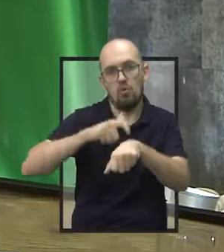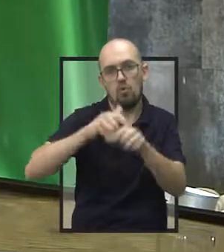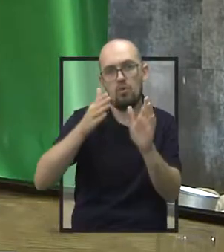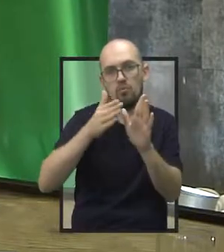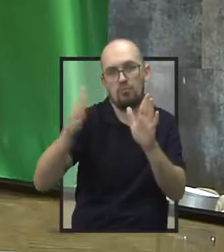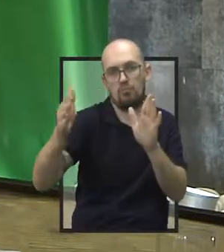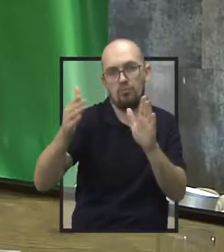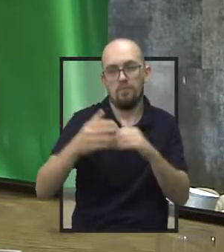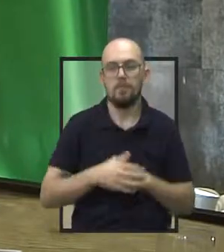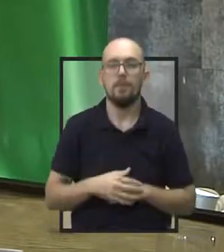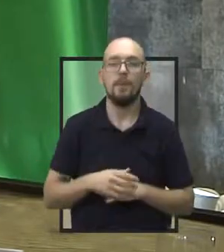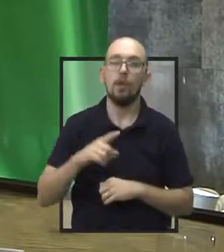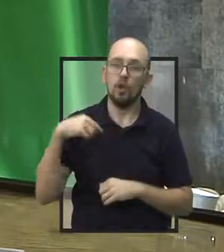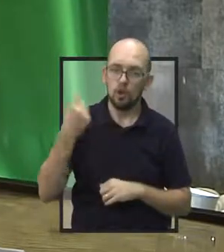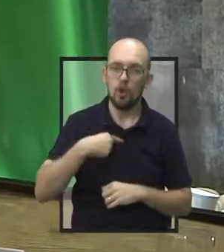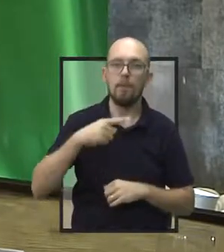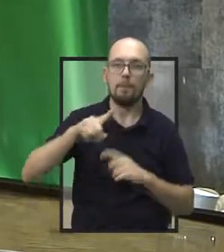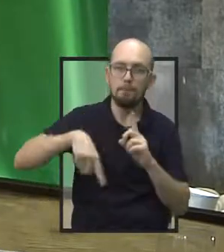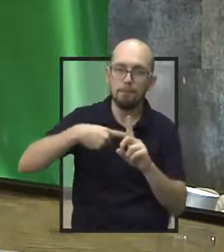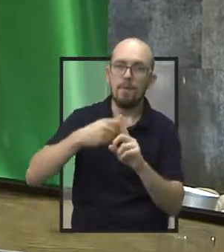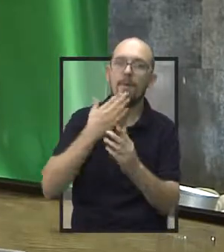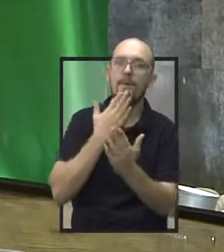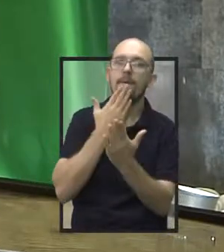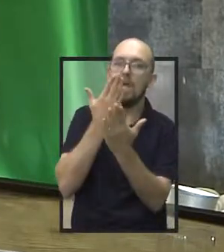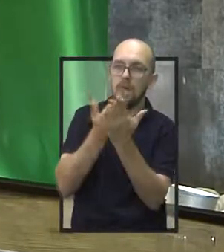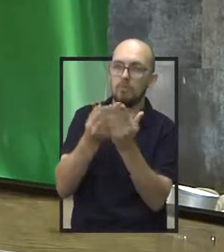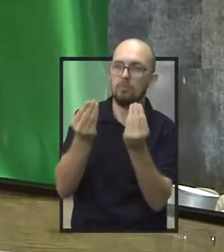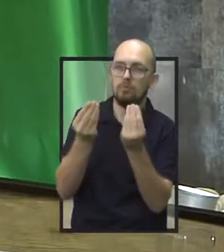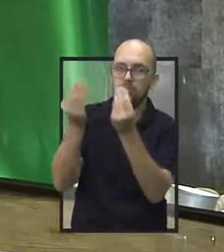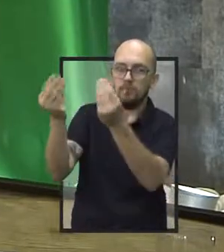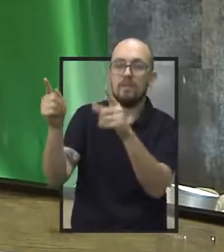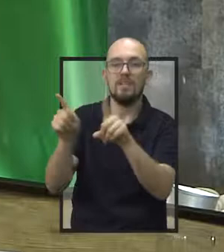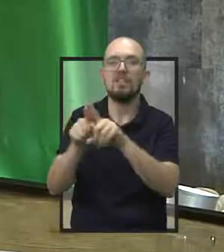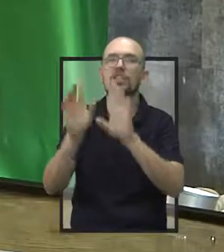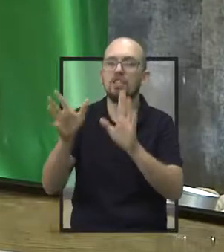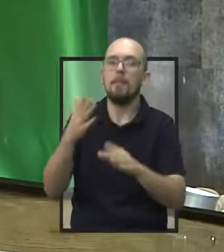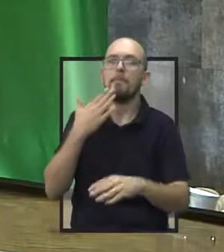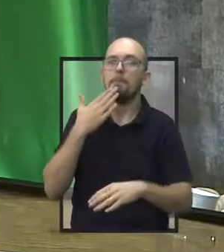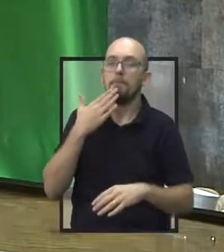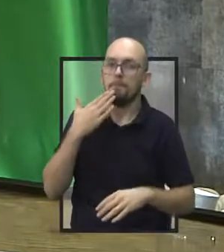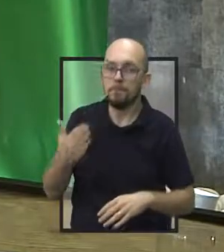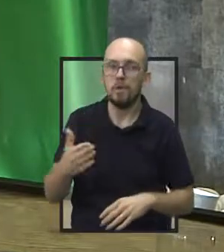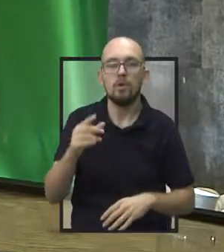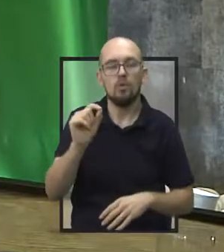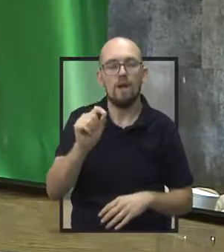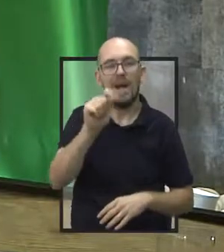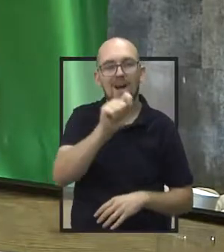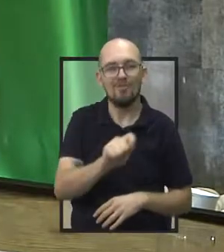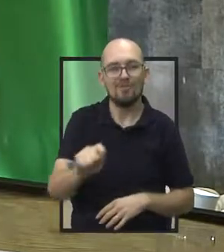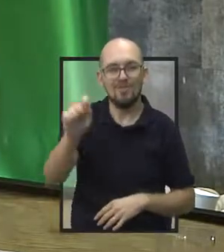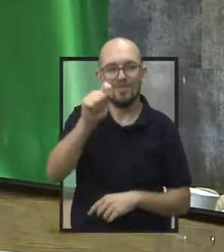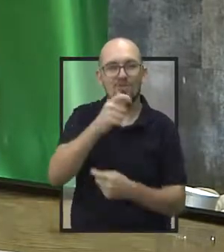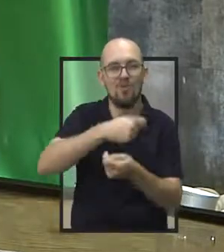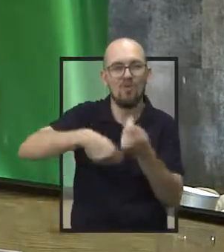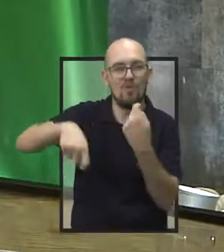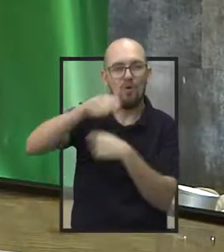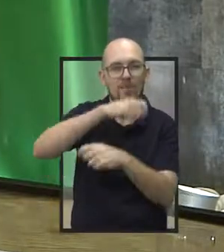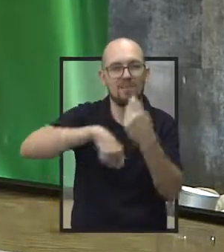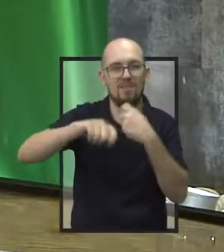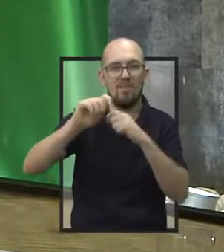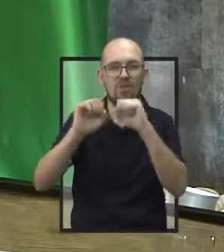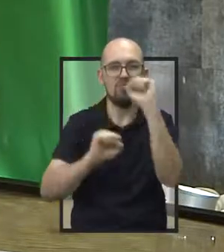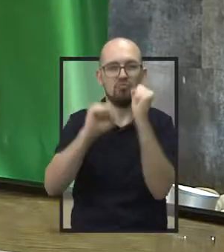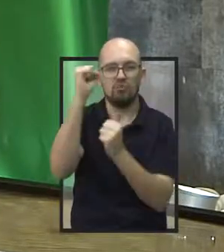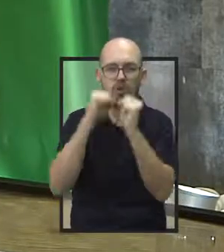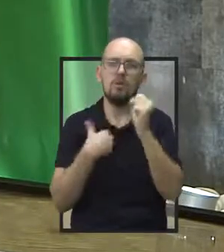enviando, inclusive, a eles um requerimento e também pedimos aqui, através de requerimento, a Associação Comercial e Industrial de Jaú, que nos